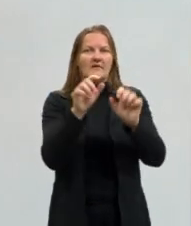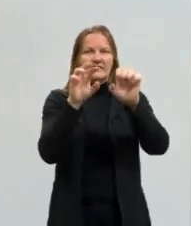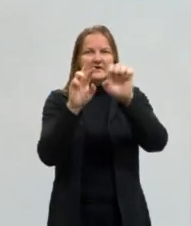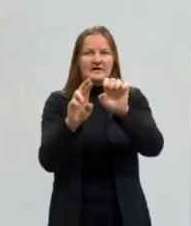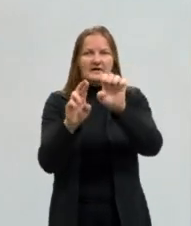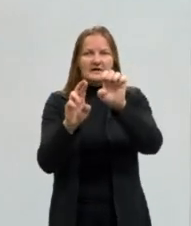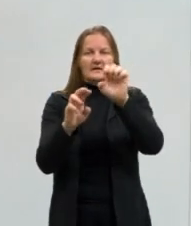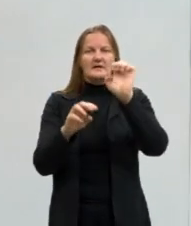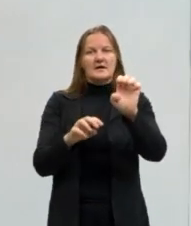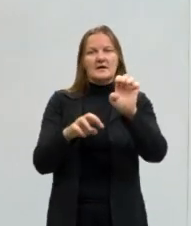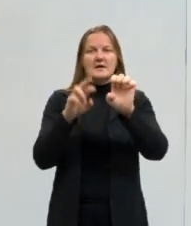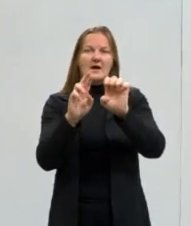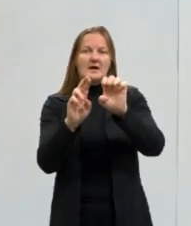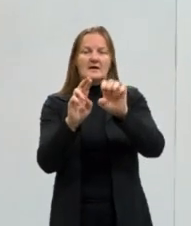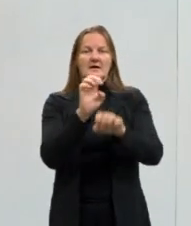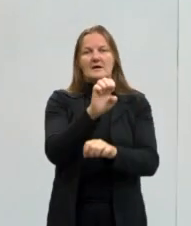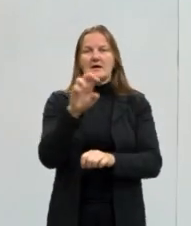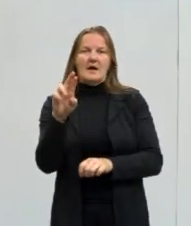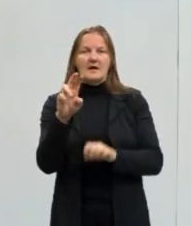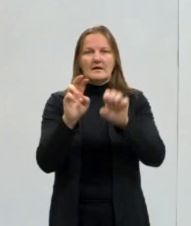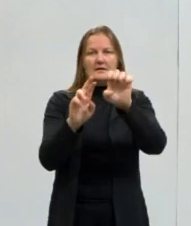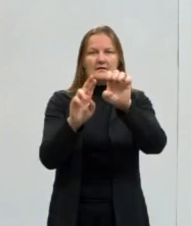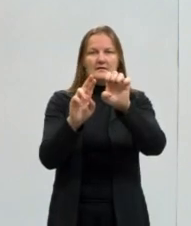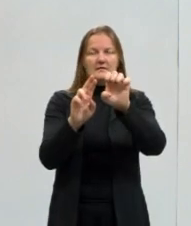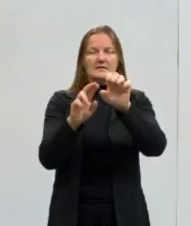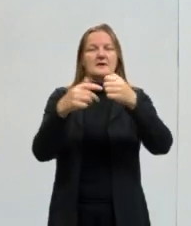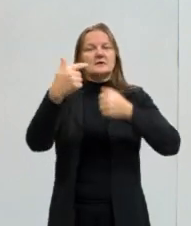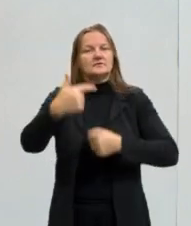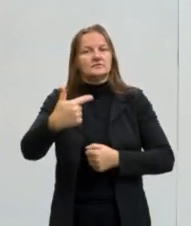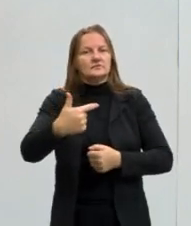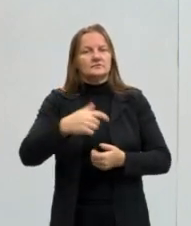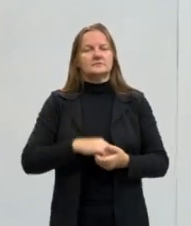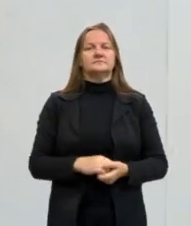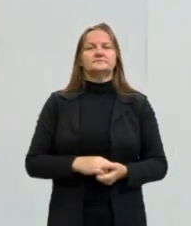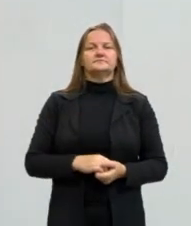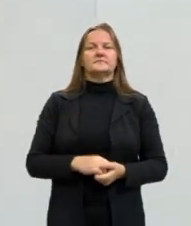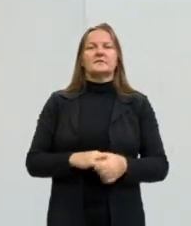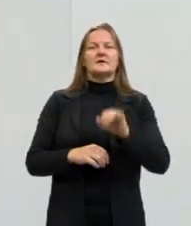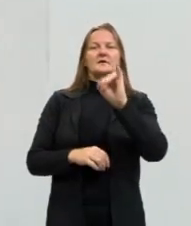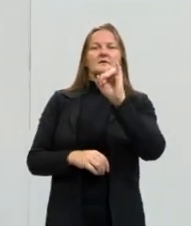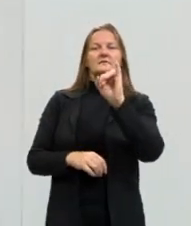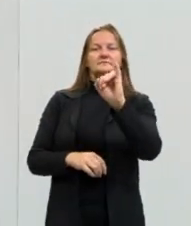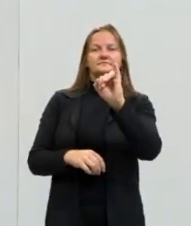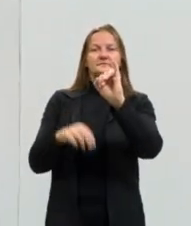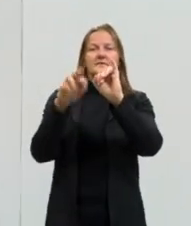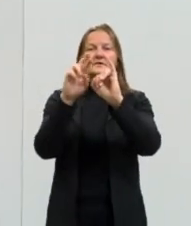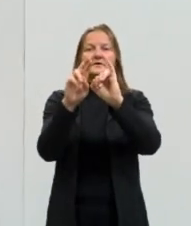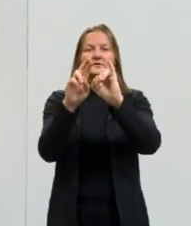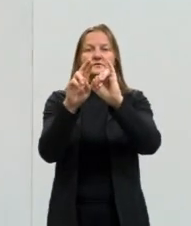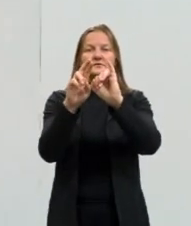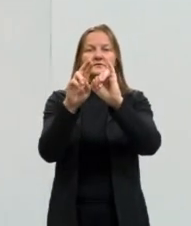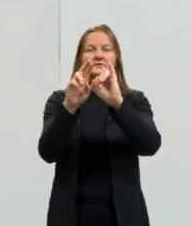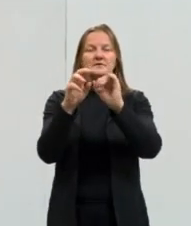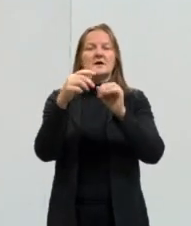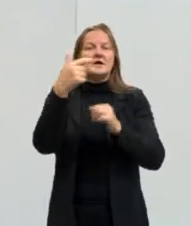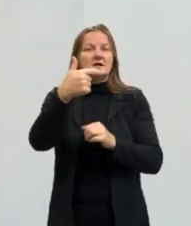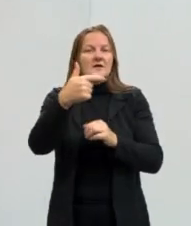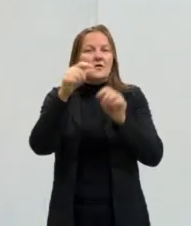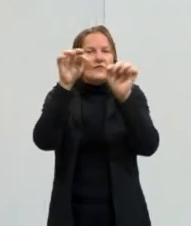seriam a nossa segunda conjugação. E os verbos terminados em ir, nossa